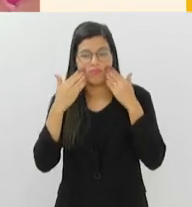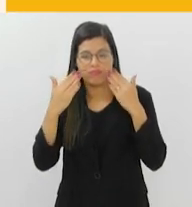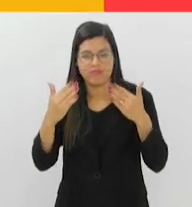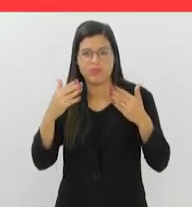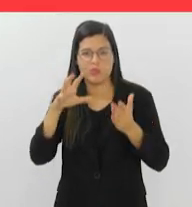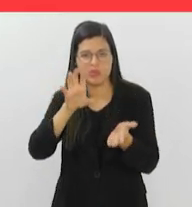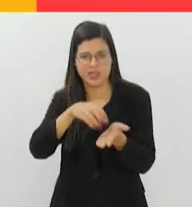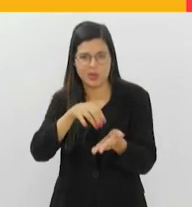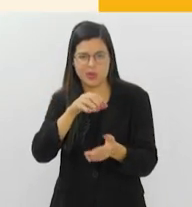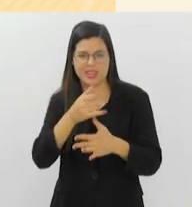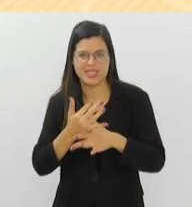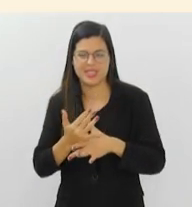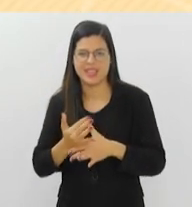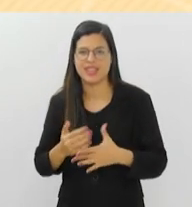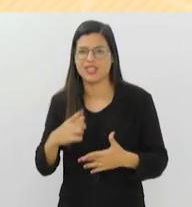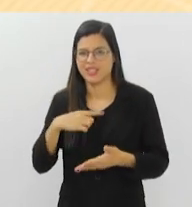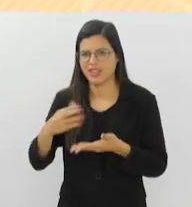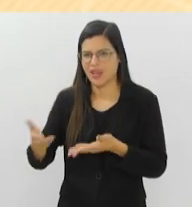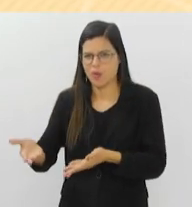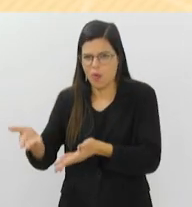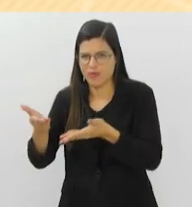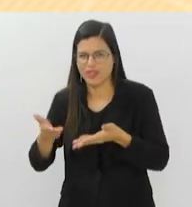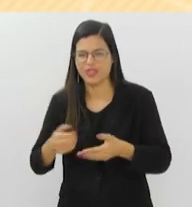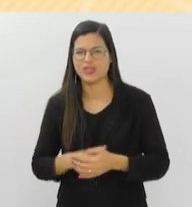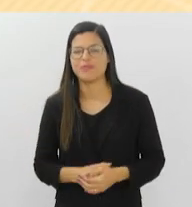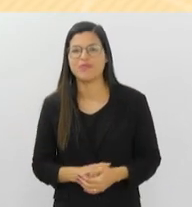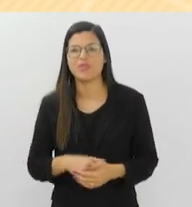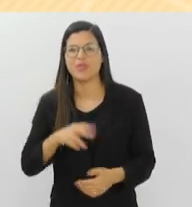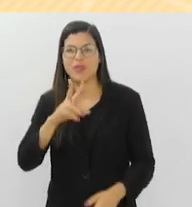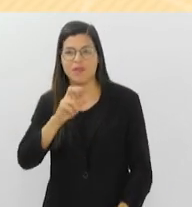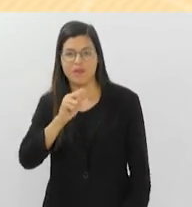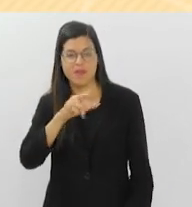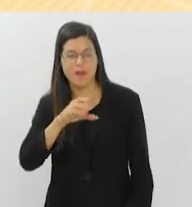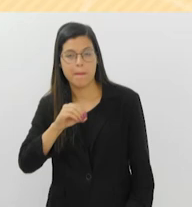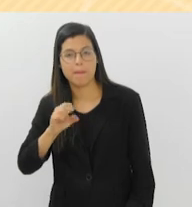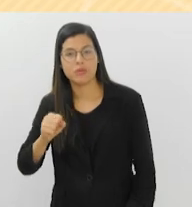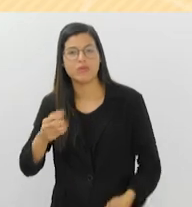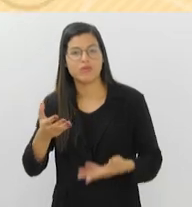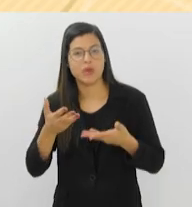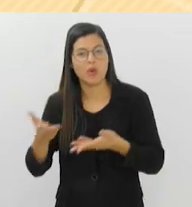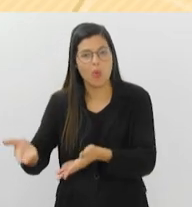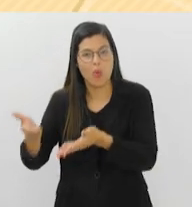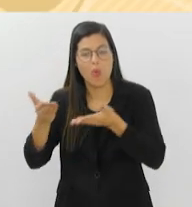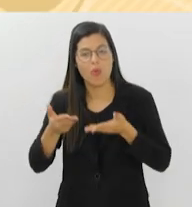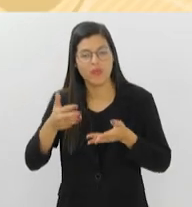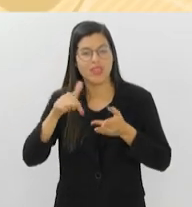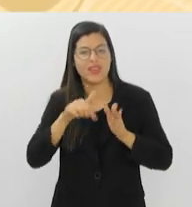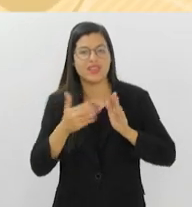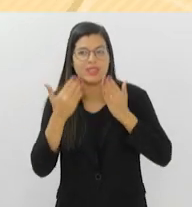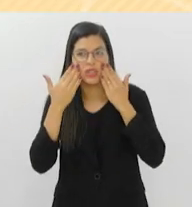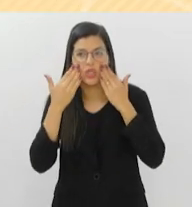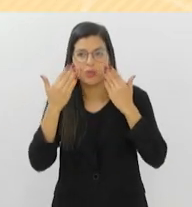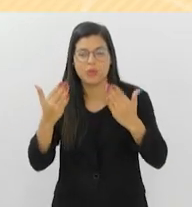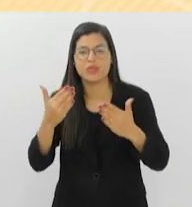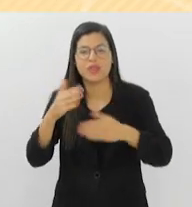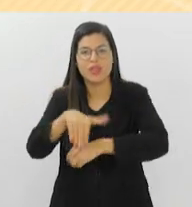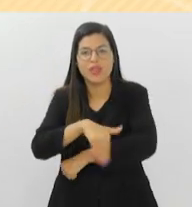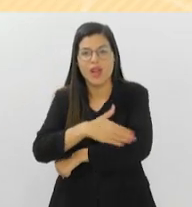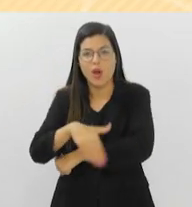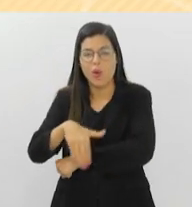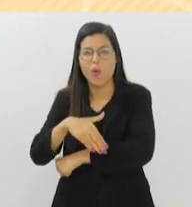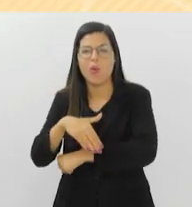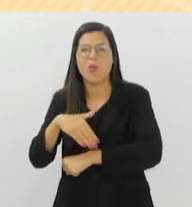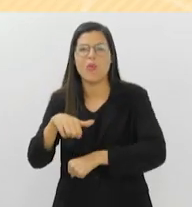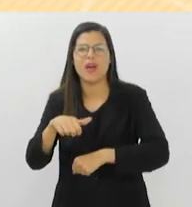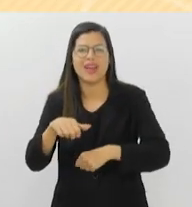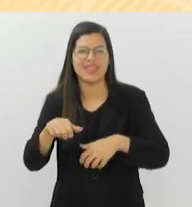para vocês. Olá, aqui é o Vamos. Eu quero te convidar para a exposição Arte de Código Aberto, que acontece na Meta Gallery, na rua da Assembleia,